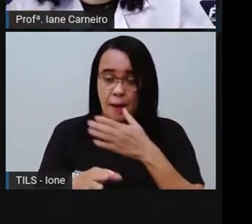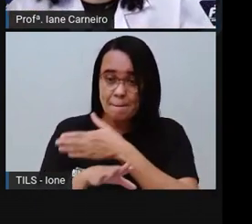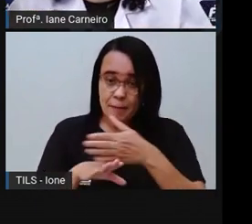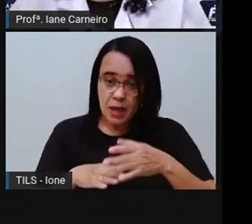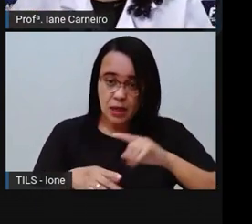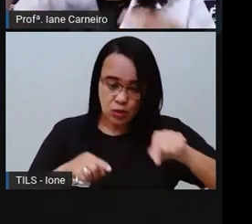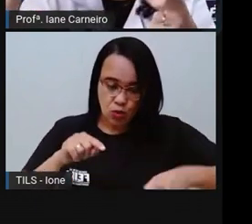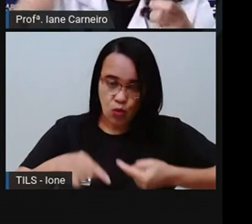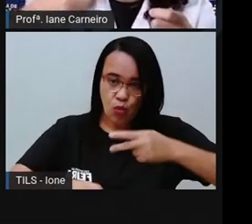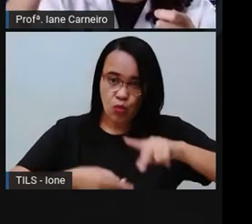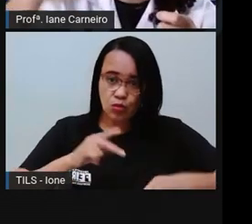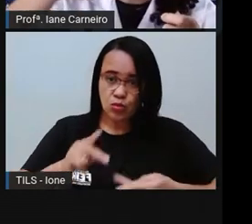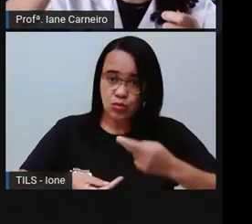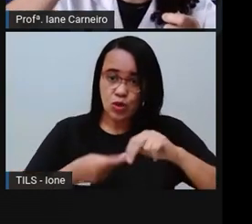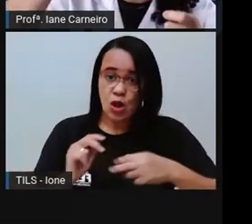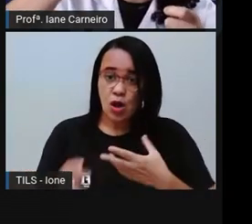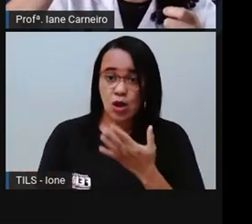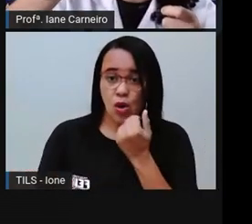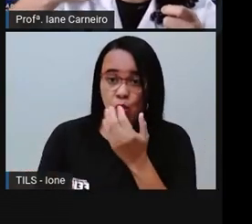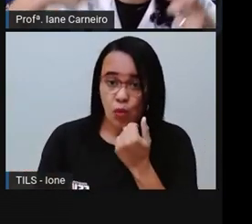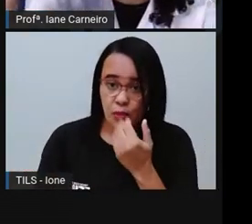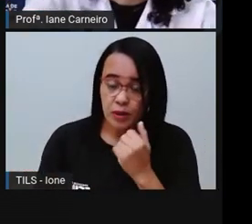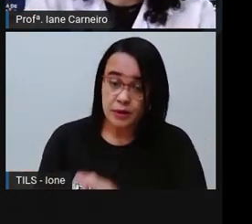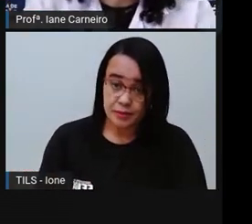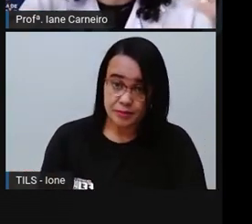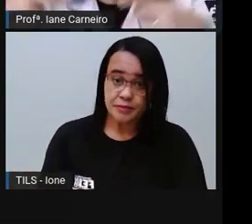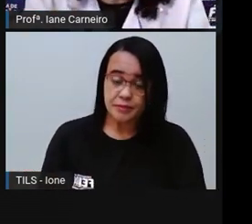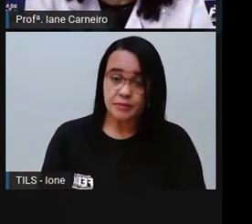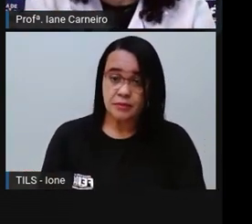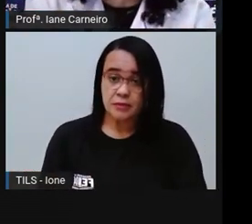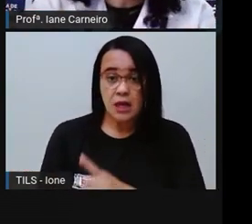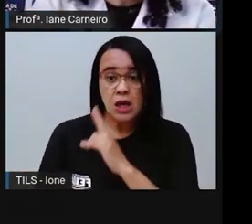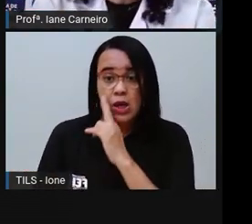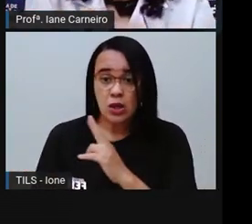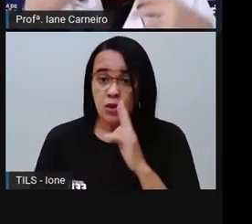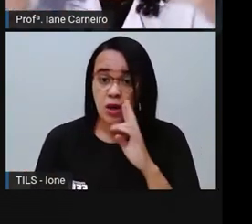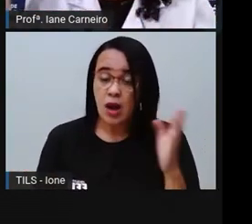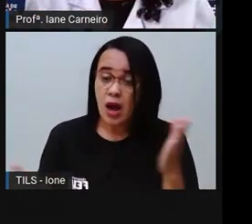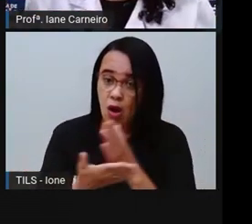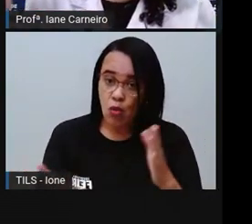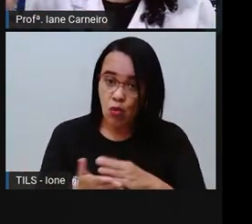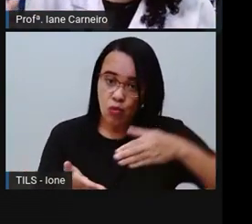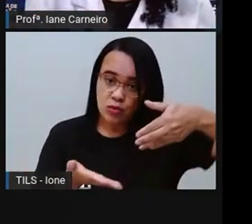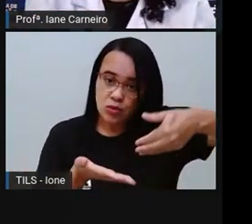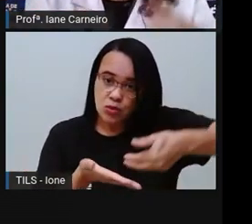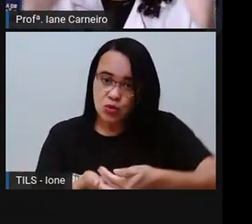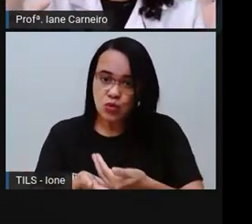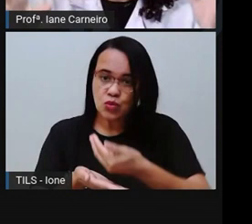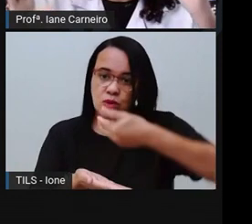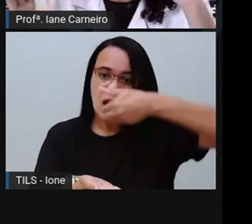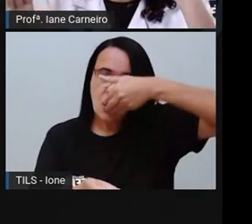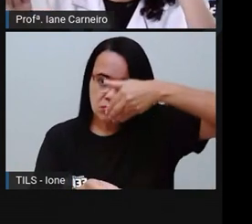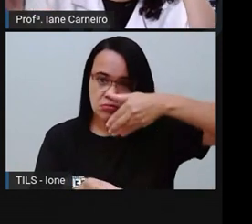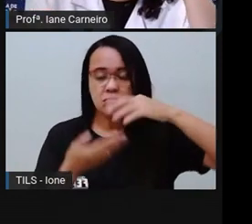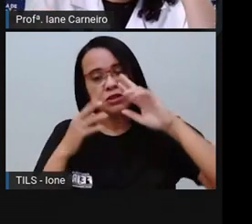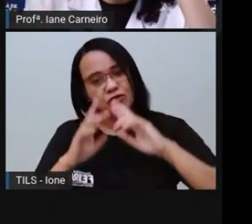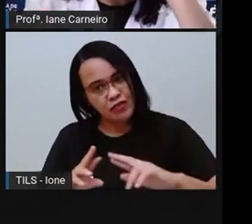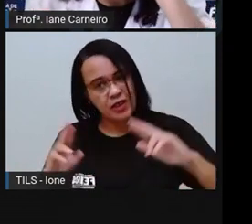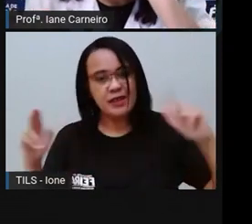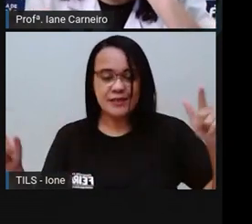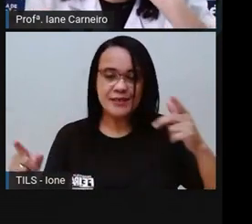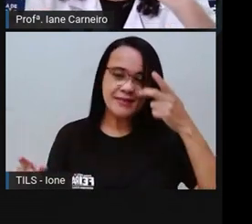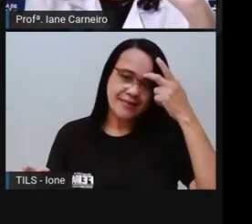tem outros restaurantes que são com a colher, o garfo, né? Então, tem diferentes restaurantes.